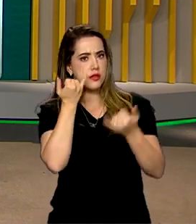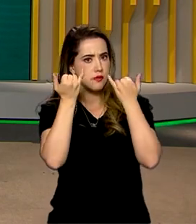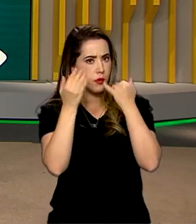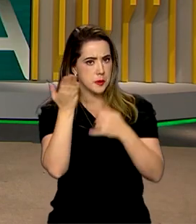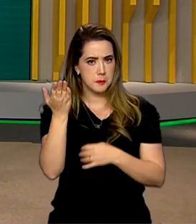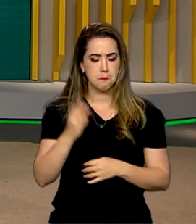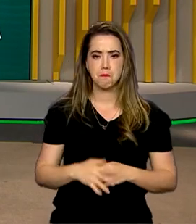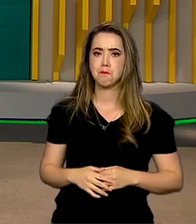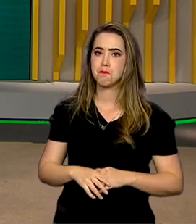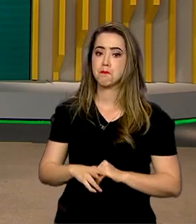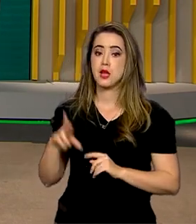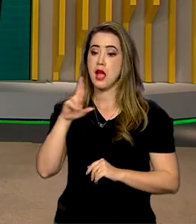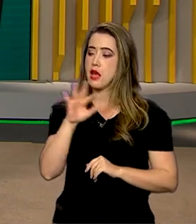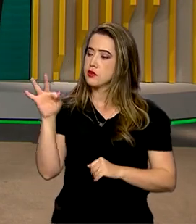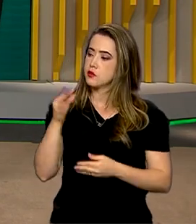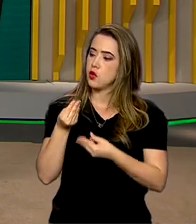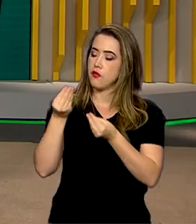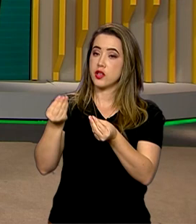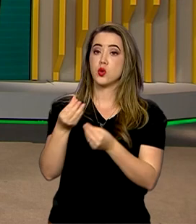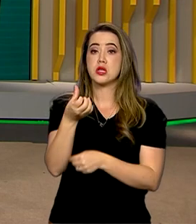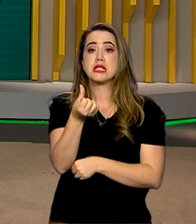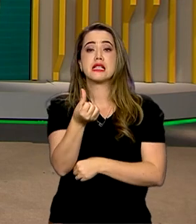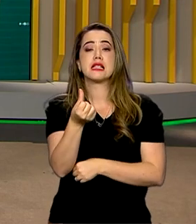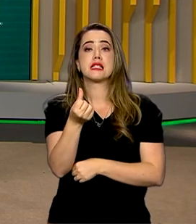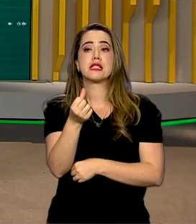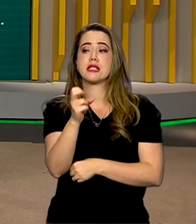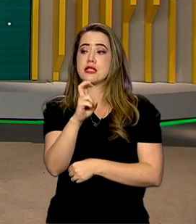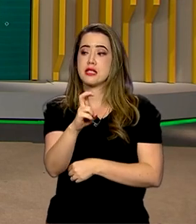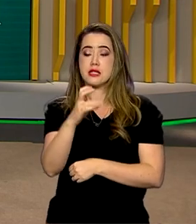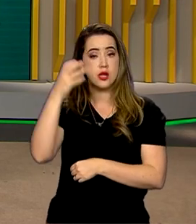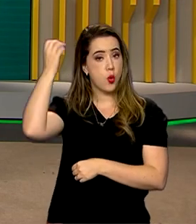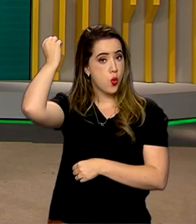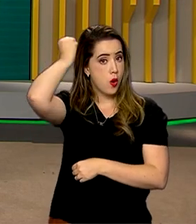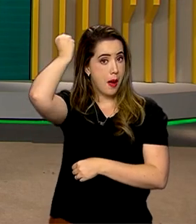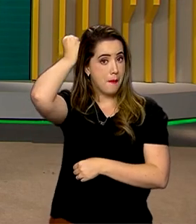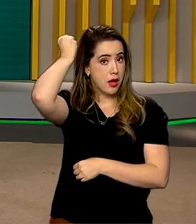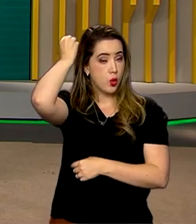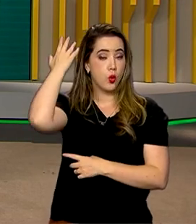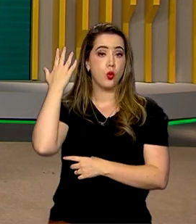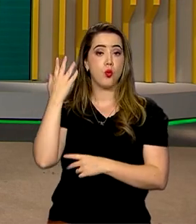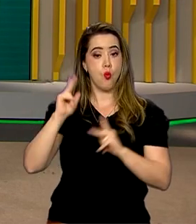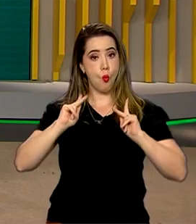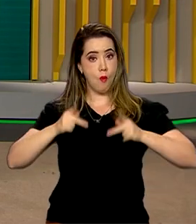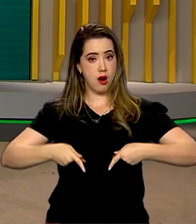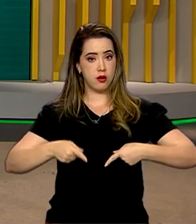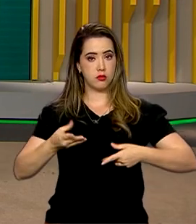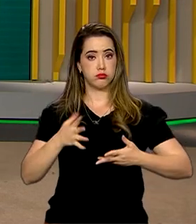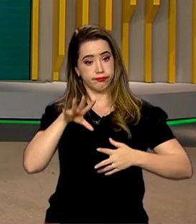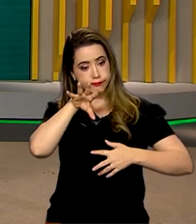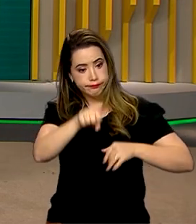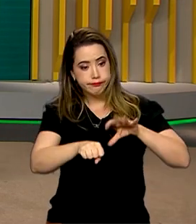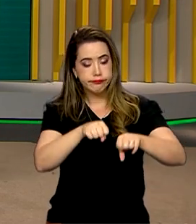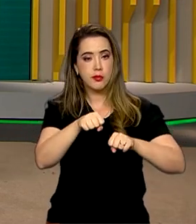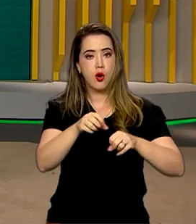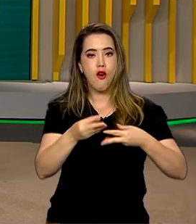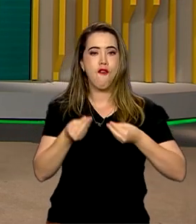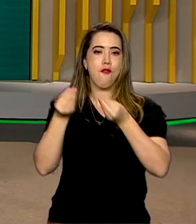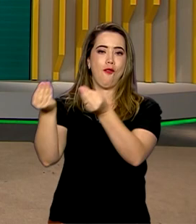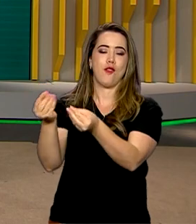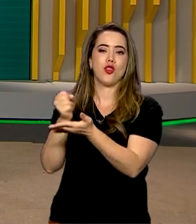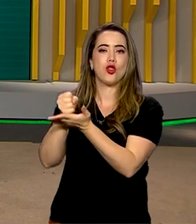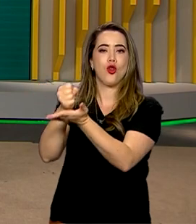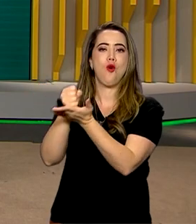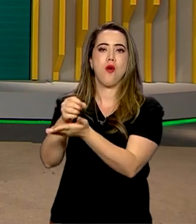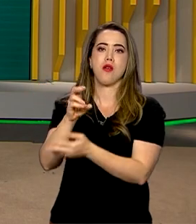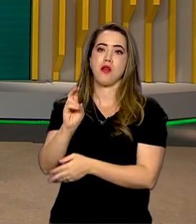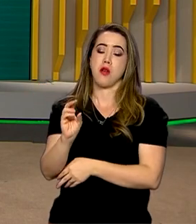Federal doou 65 quilos de cabelo humano importado ou apreendido para uma ONG que produz perucas para mulheres em